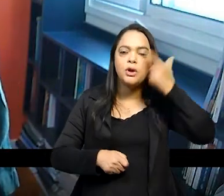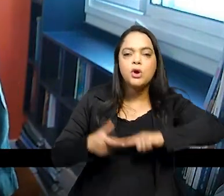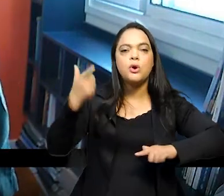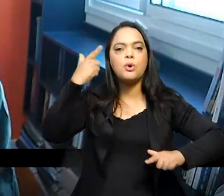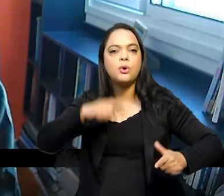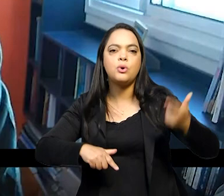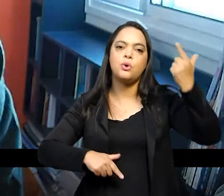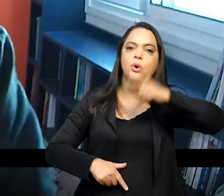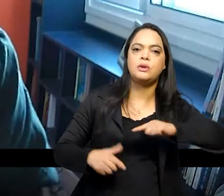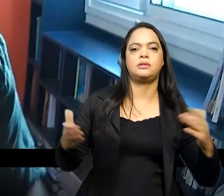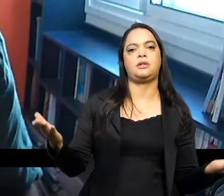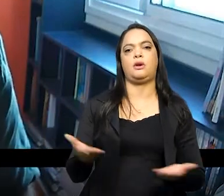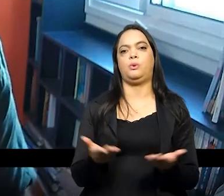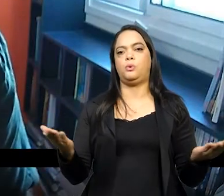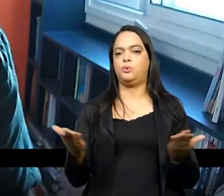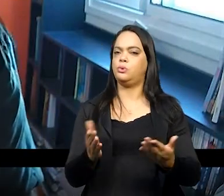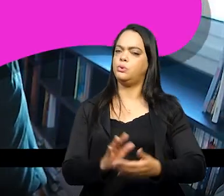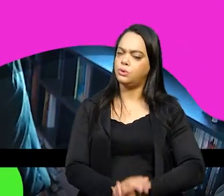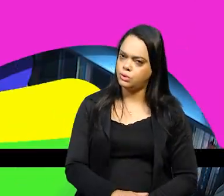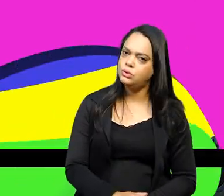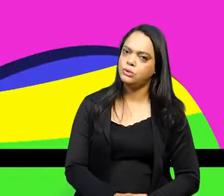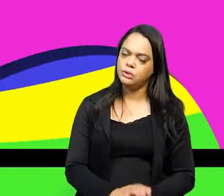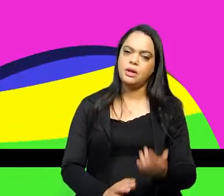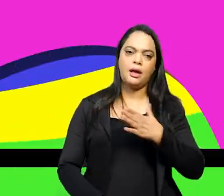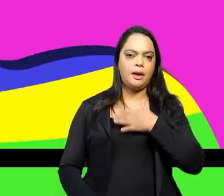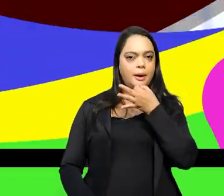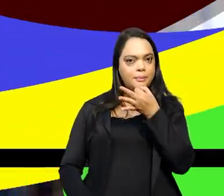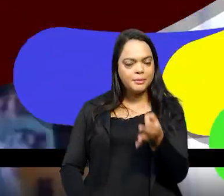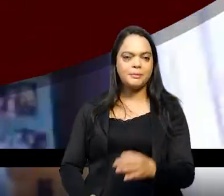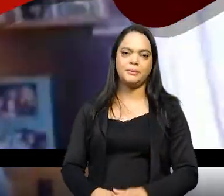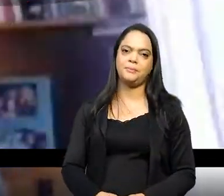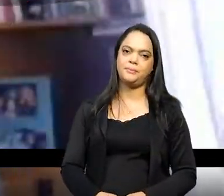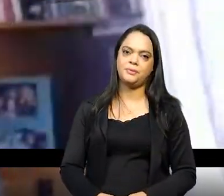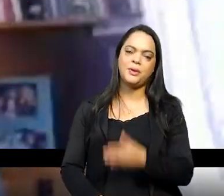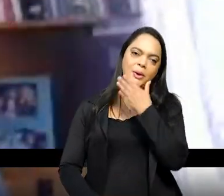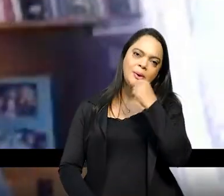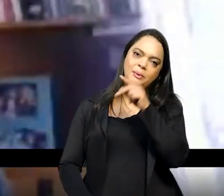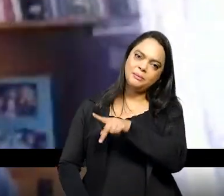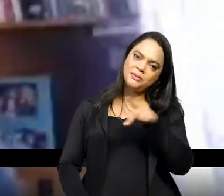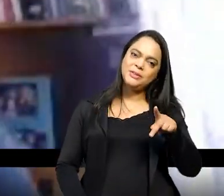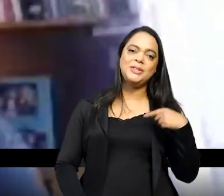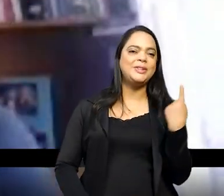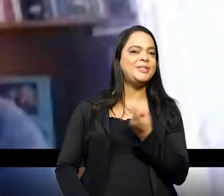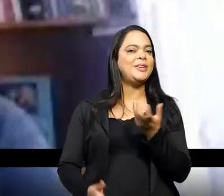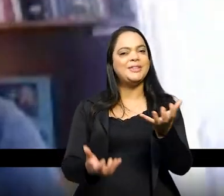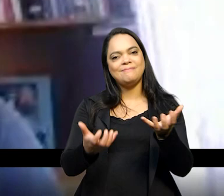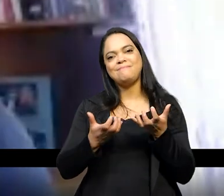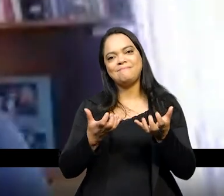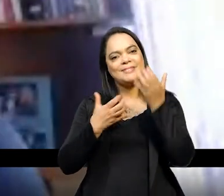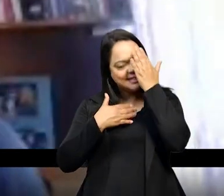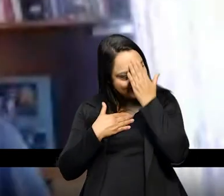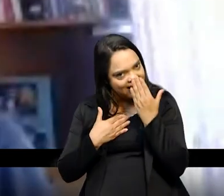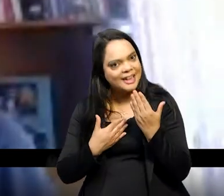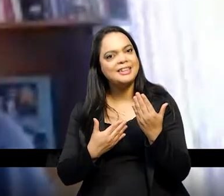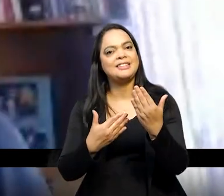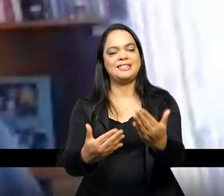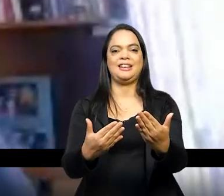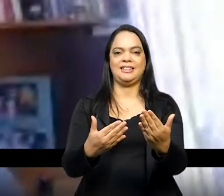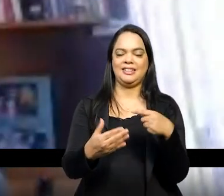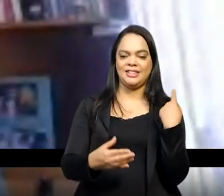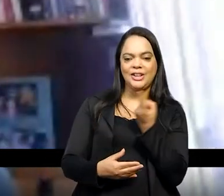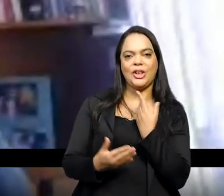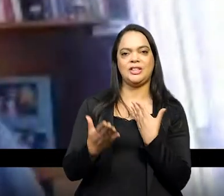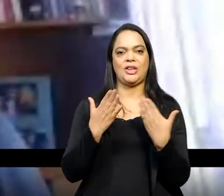dias de hoje é assim que eu penso Dilsa professor gostaríamos muito de agradecê-lo por essa